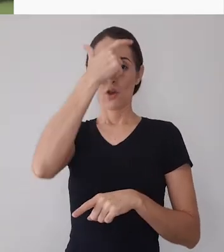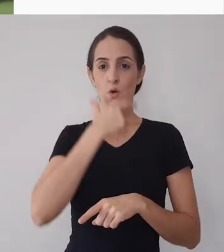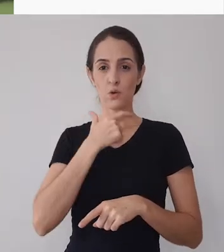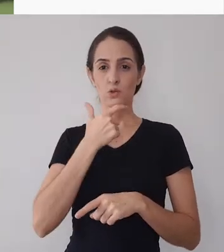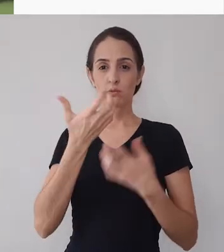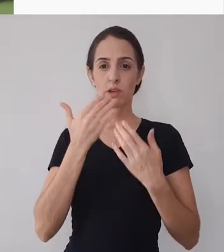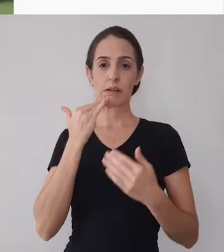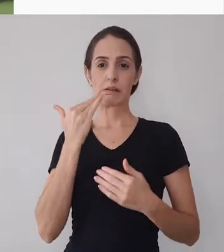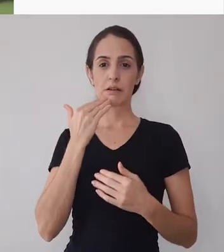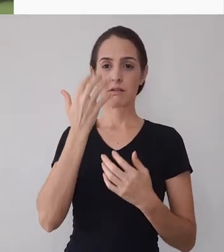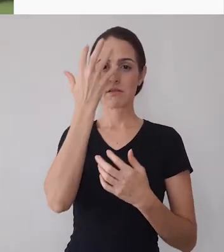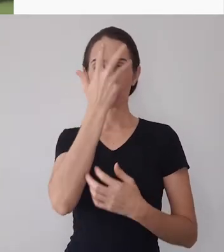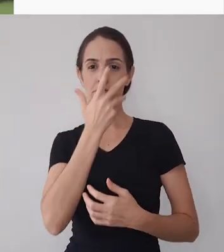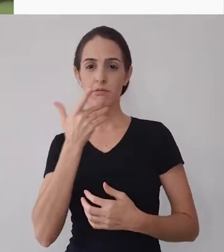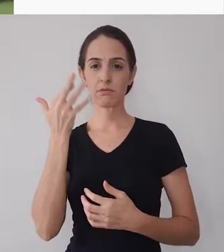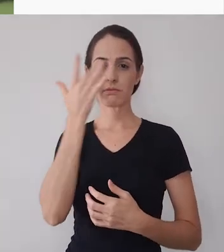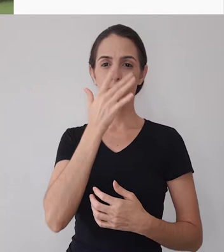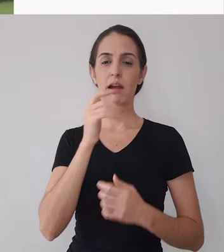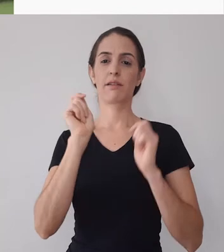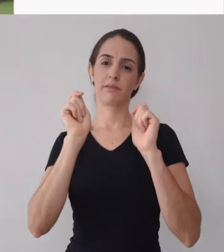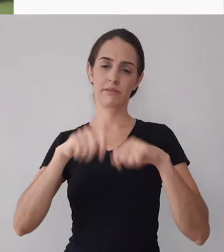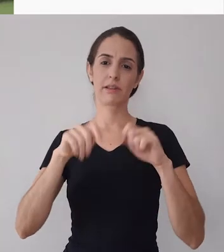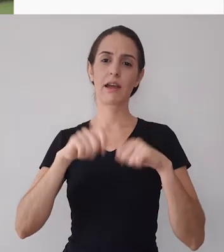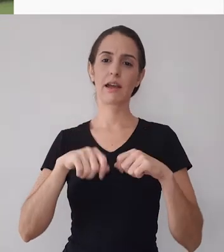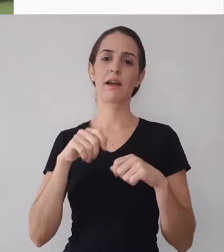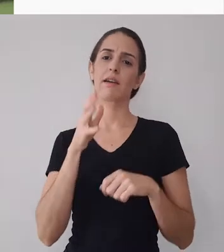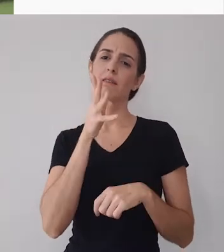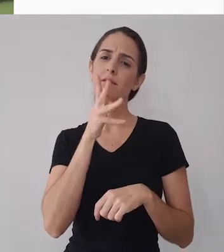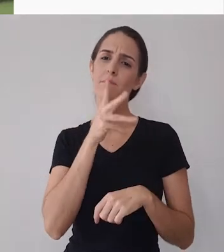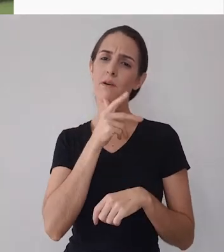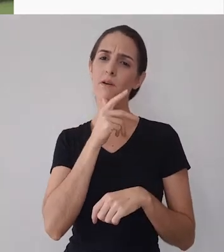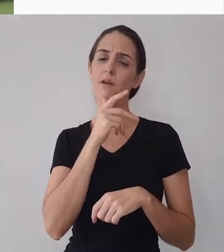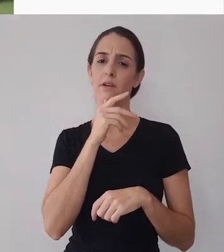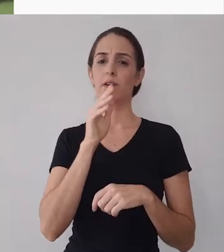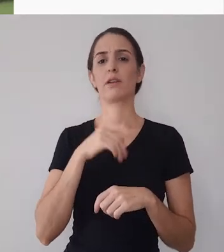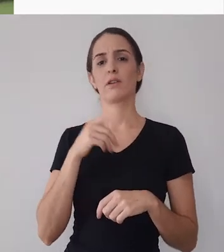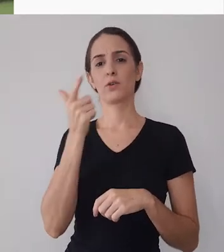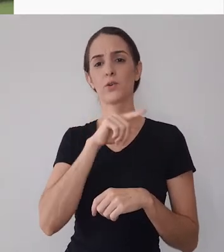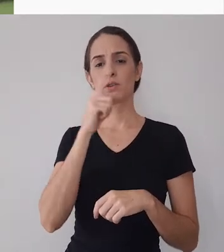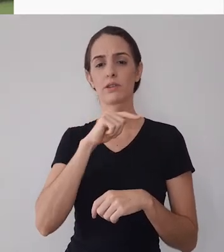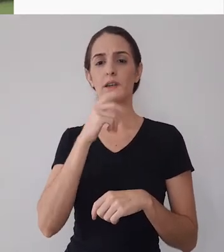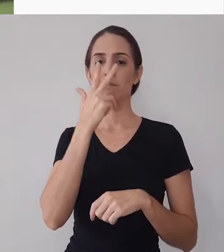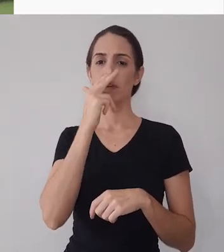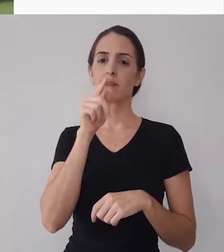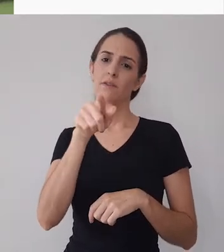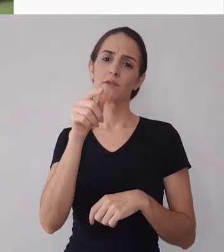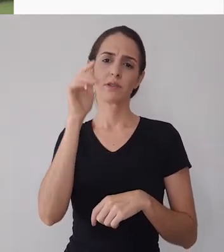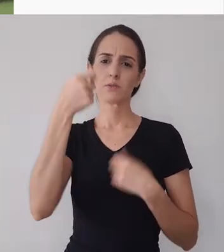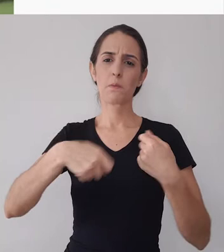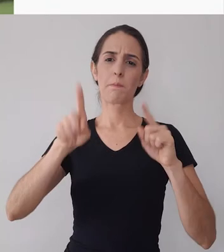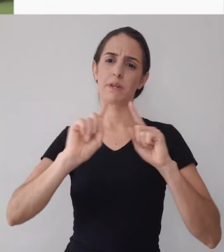geralmente se usa para rostos tá e marcas é um processamento lento mais complexo que ele faz